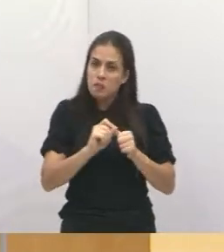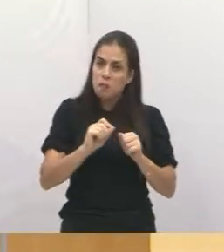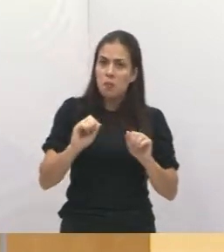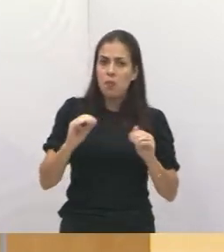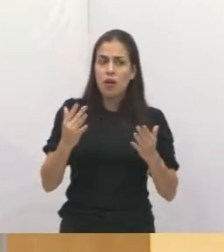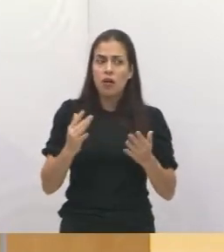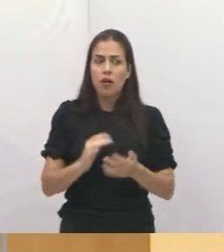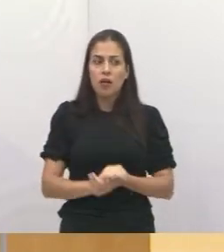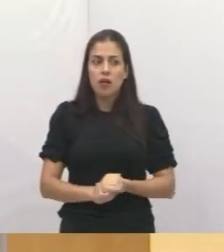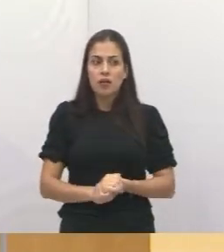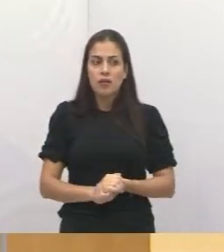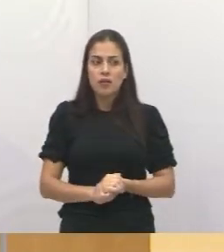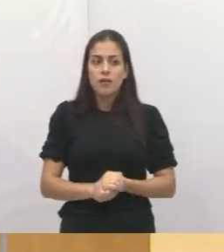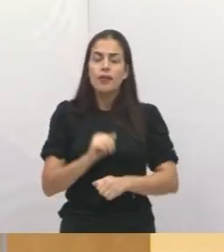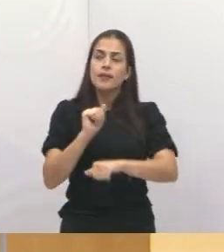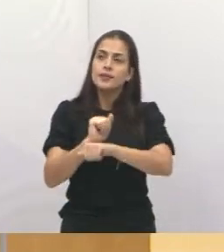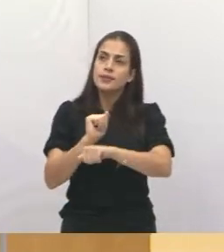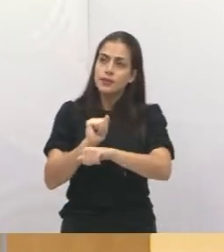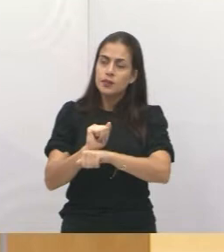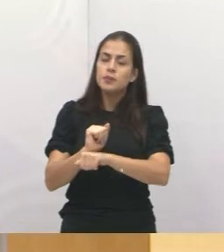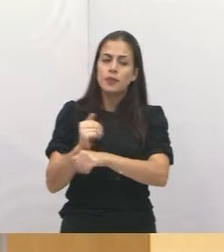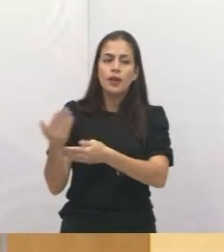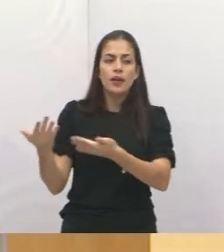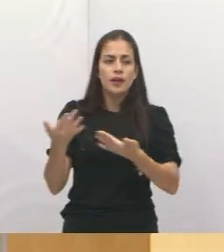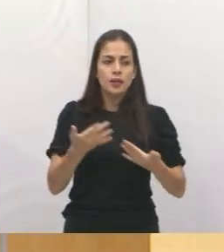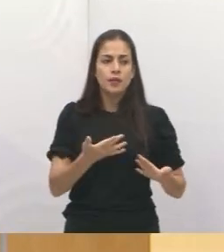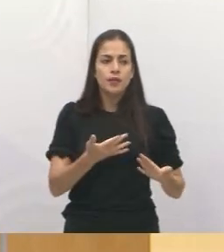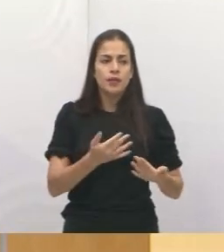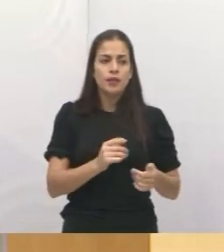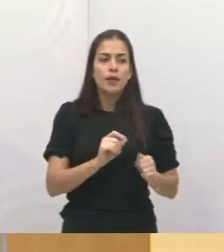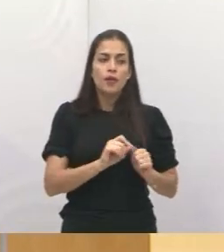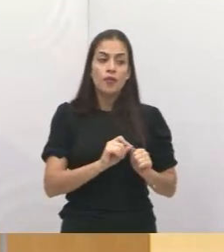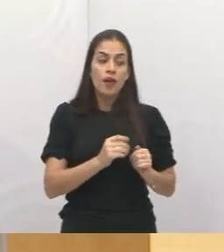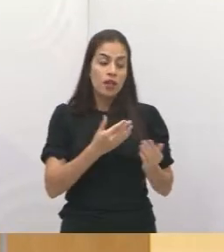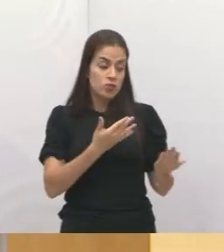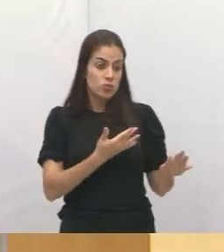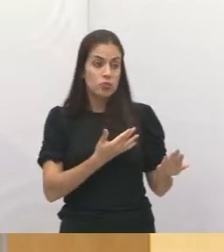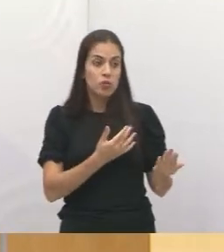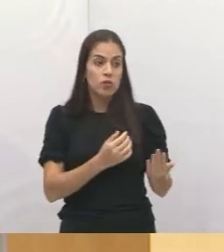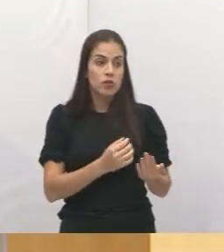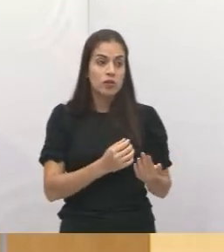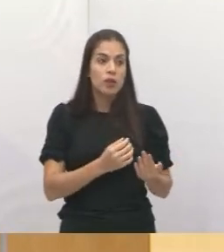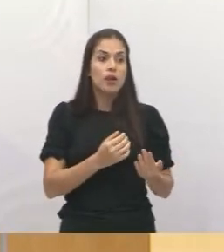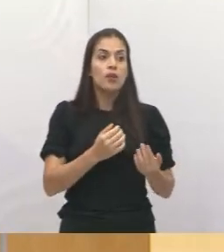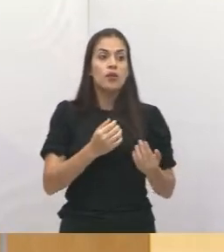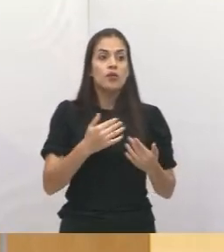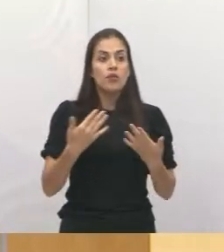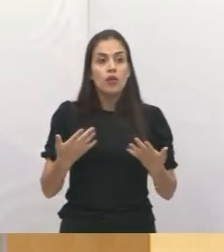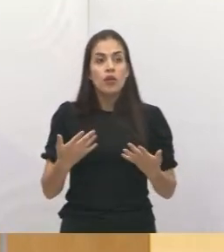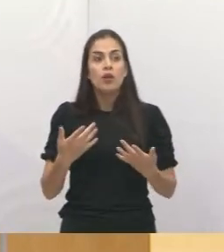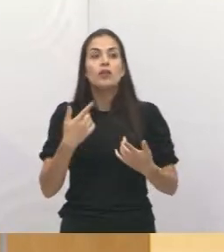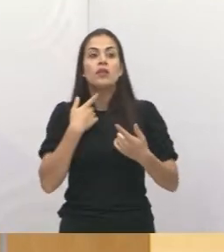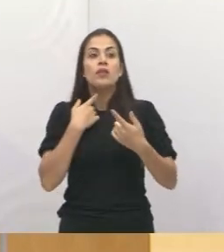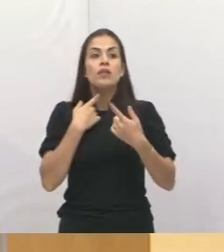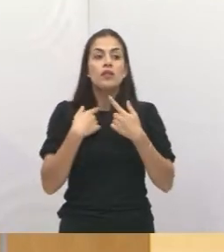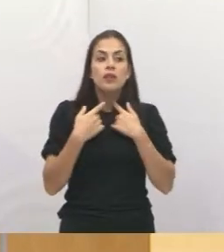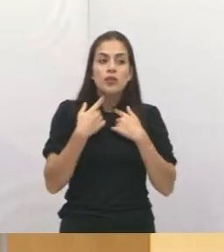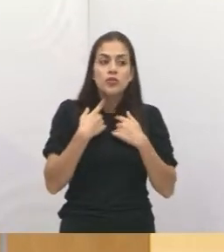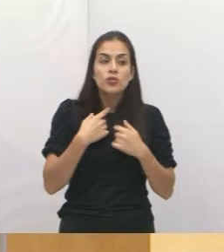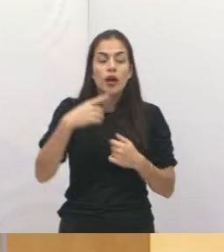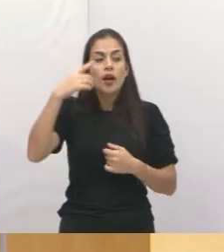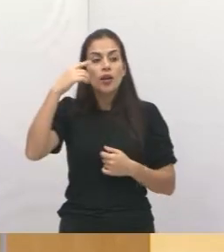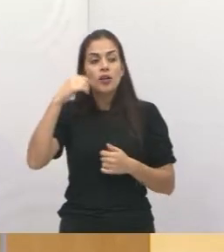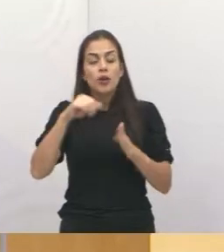espero ser atendido. E volto a repetir, desejar aí o 1º de maio, dia do